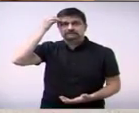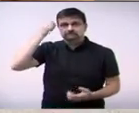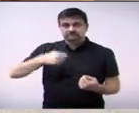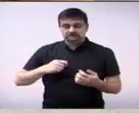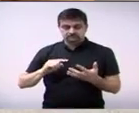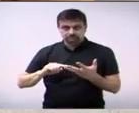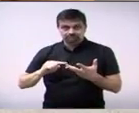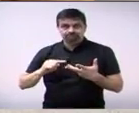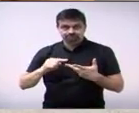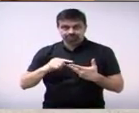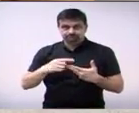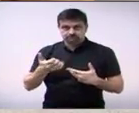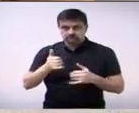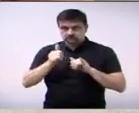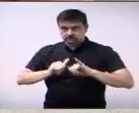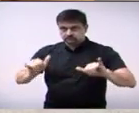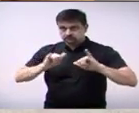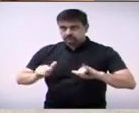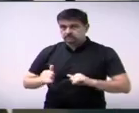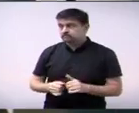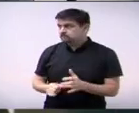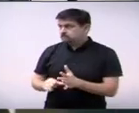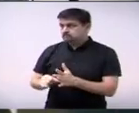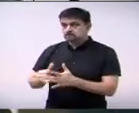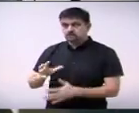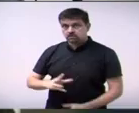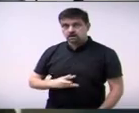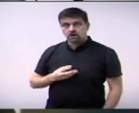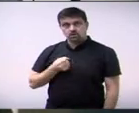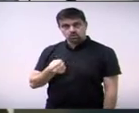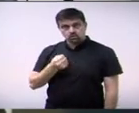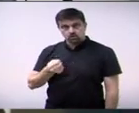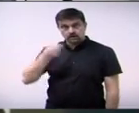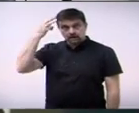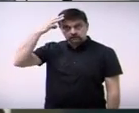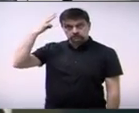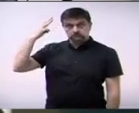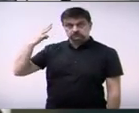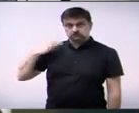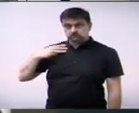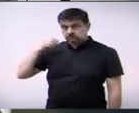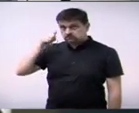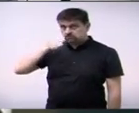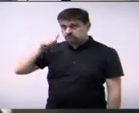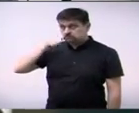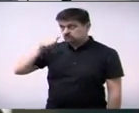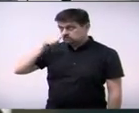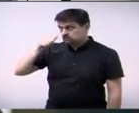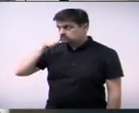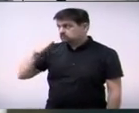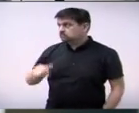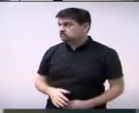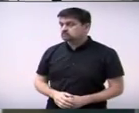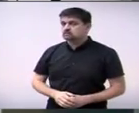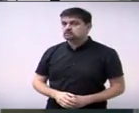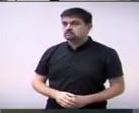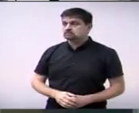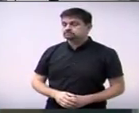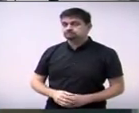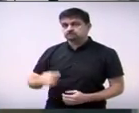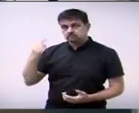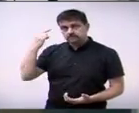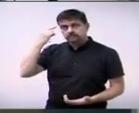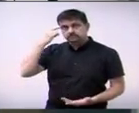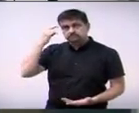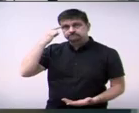coisas primeiro para banizar a coragem da vereadora Ângela companheira penso